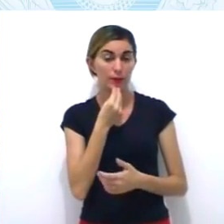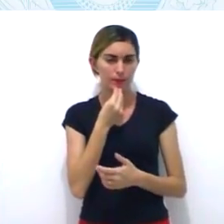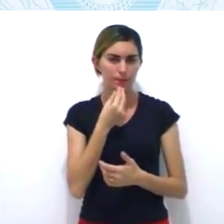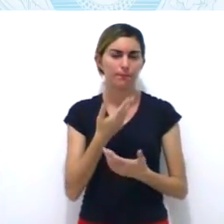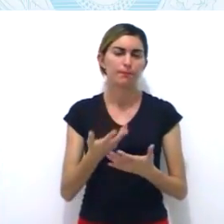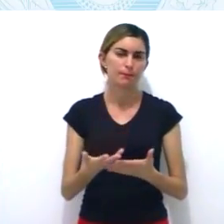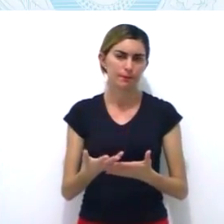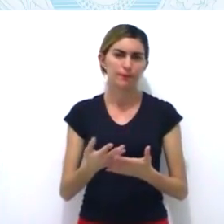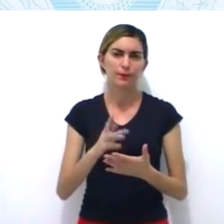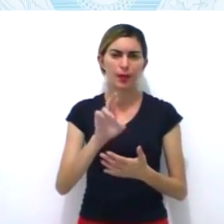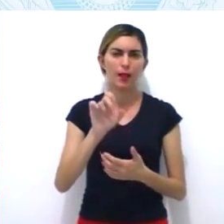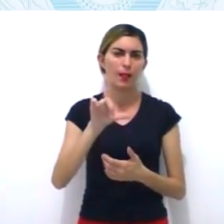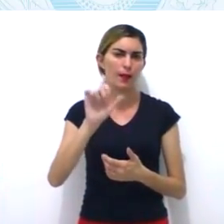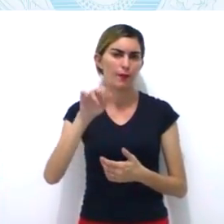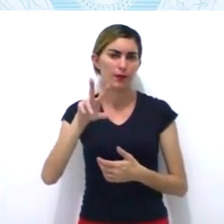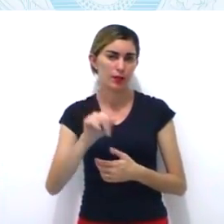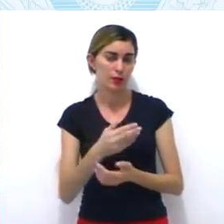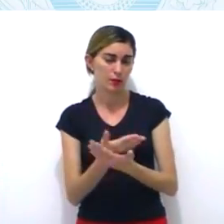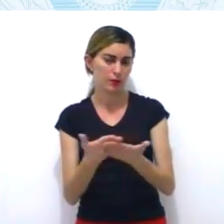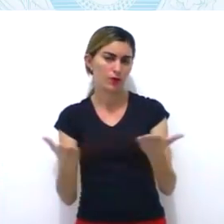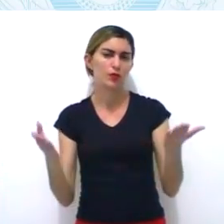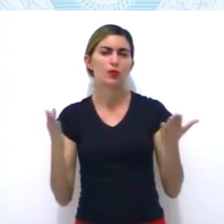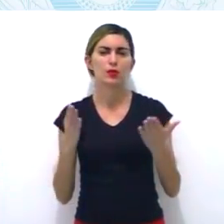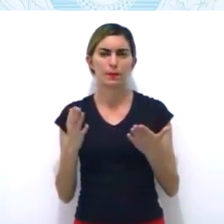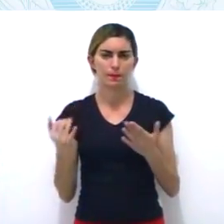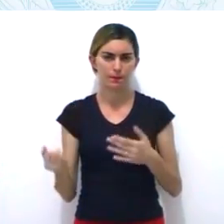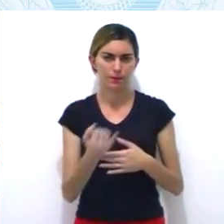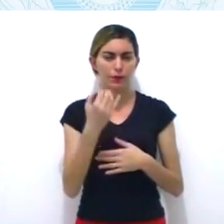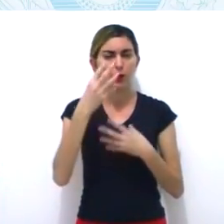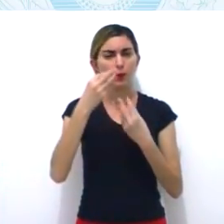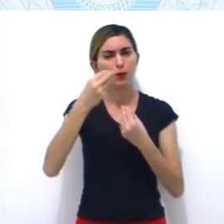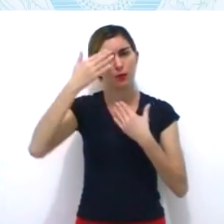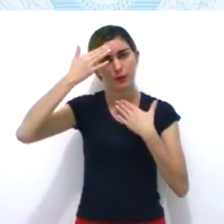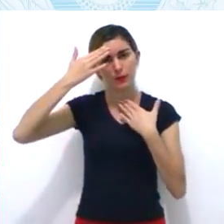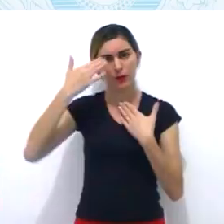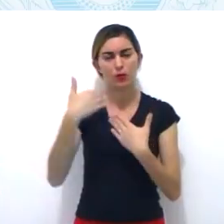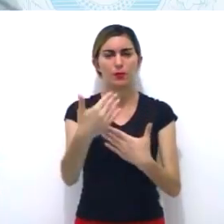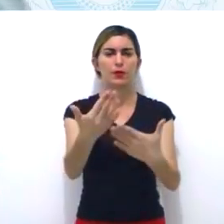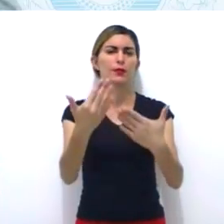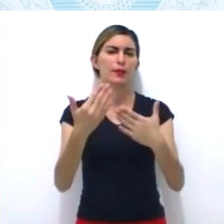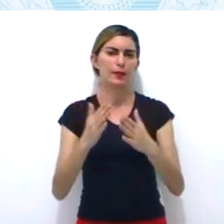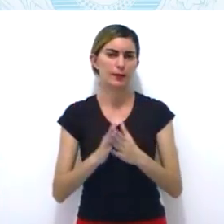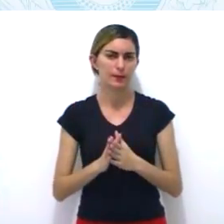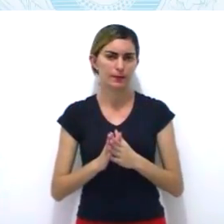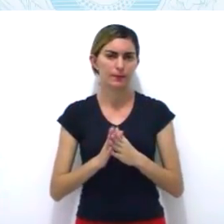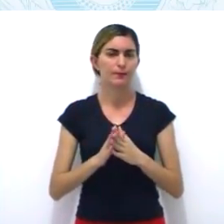Um grande abraço do professor Cláudio Nascimento. O que é isso? que é isso? Obrigado. Obrigado. Obrigado.